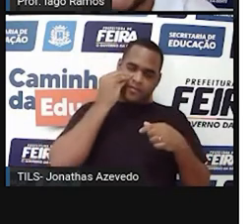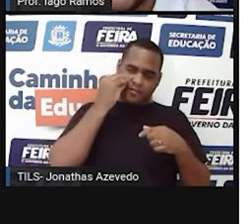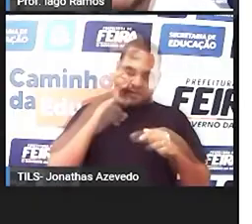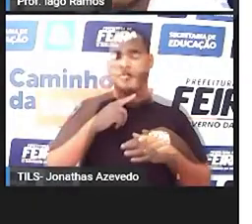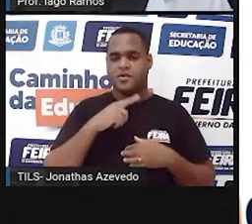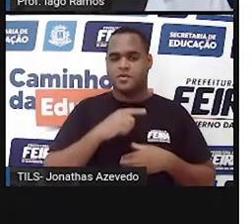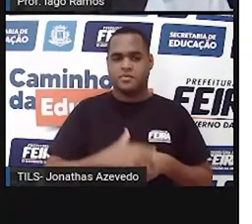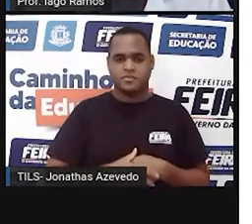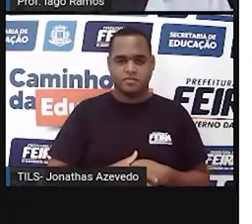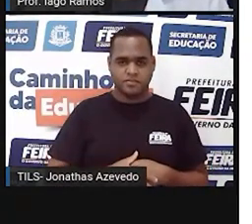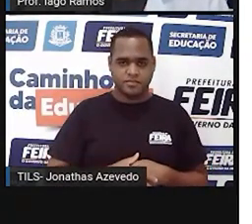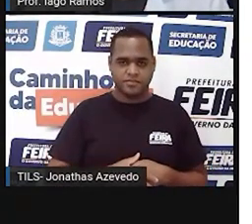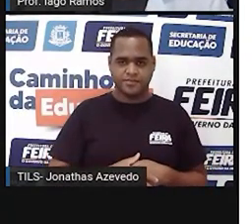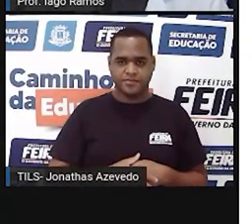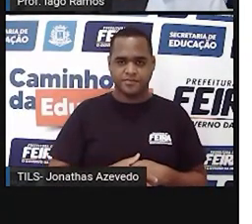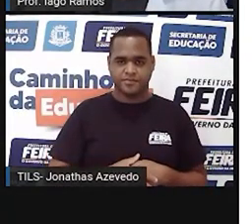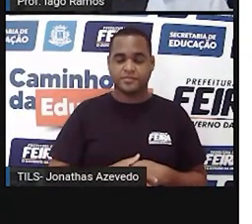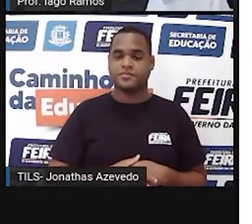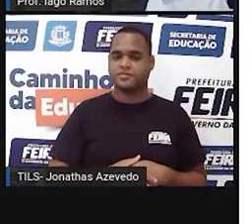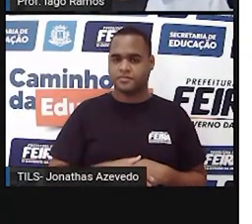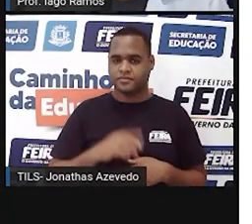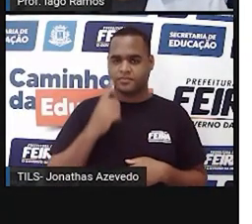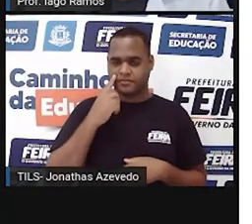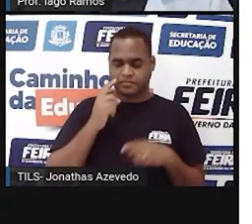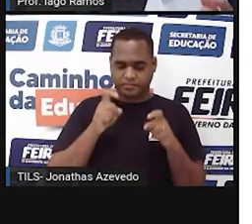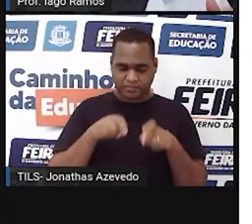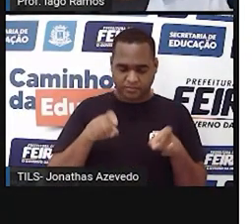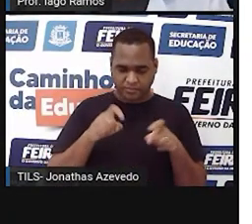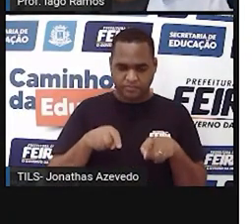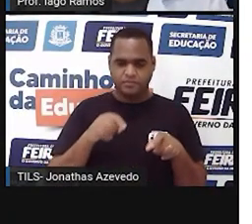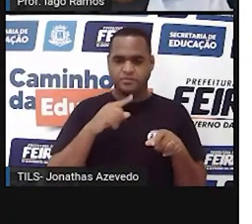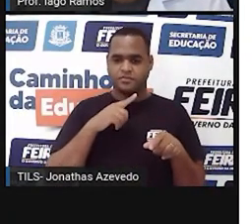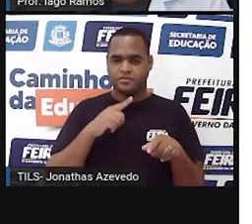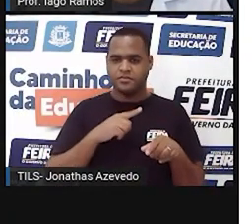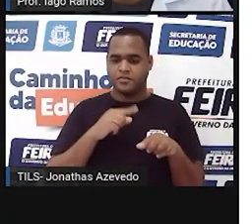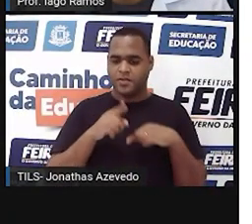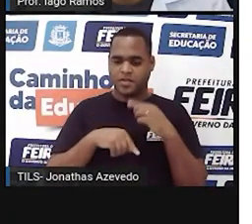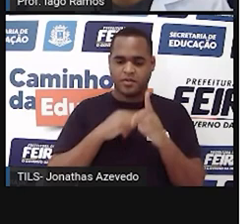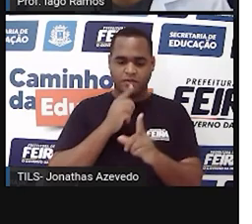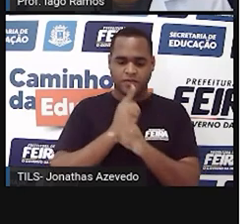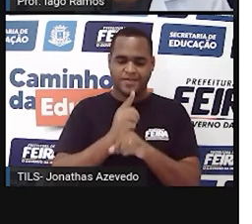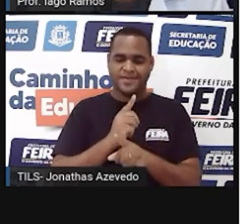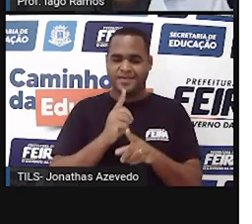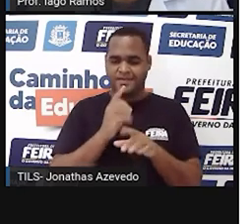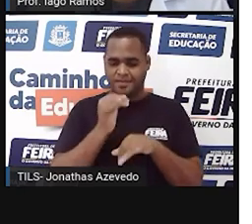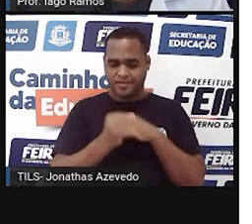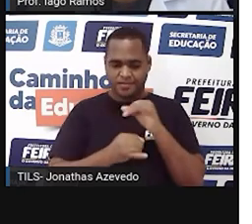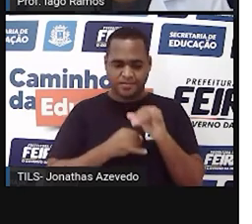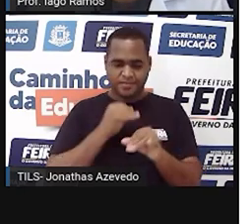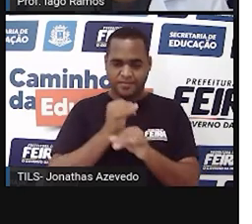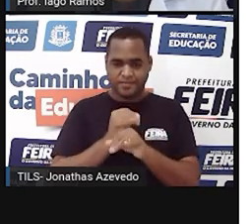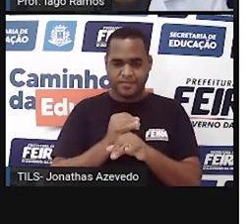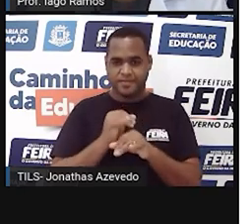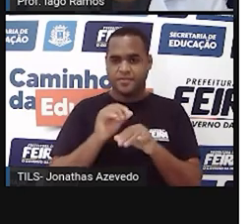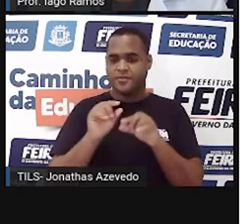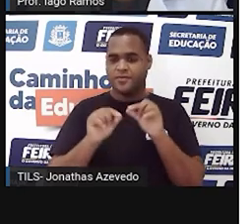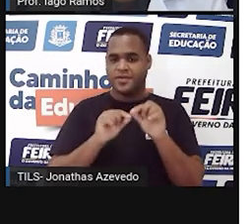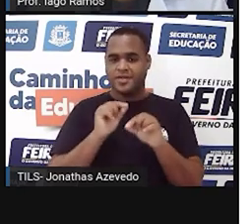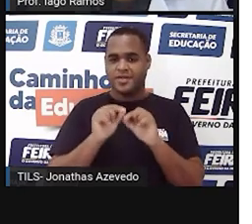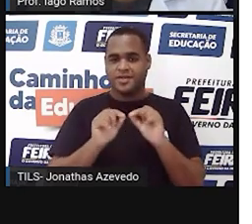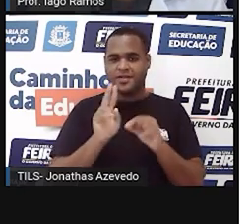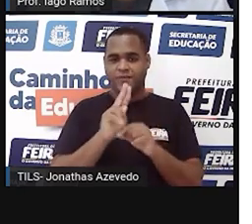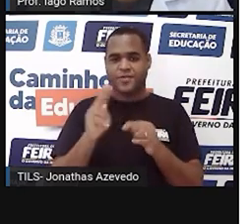vez melhor. E aí, quando você acessa esses links, você encontra essa página na internet, que é o portal do Kim Academy,